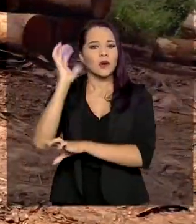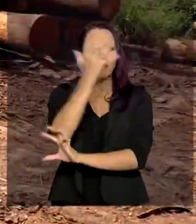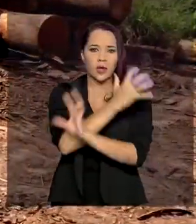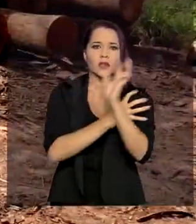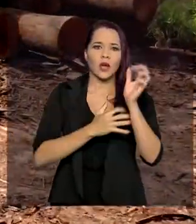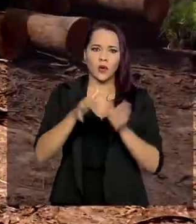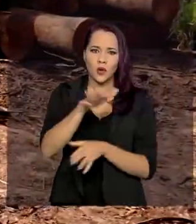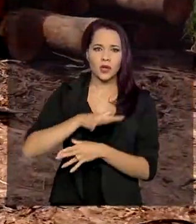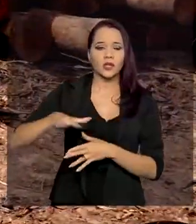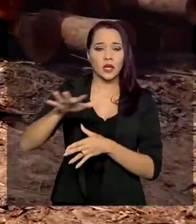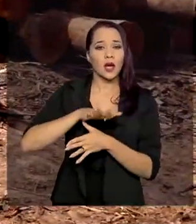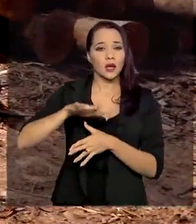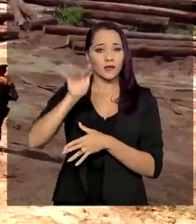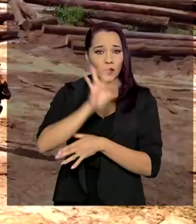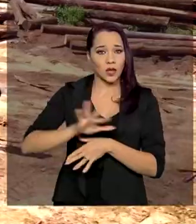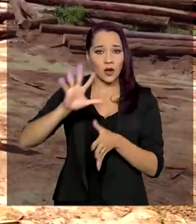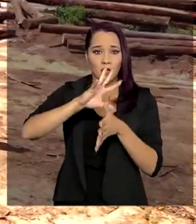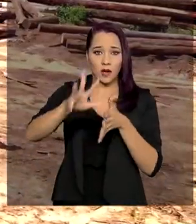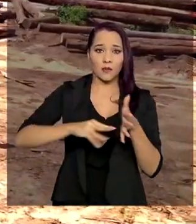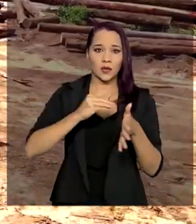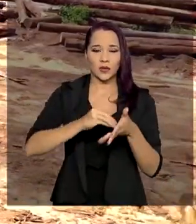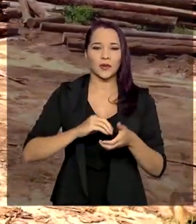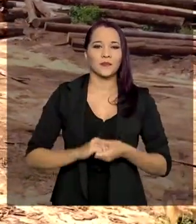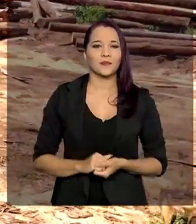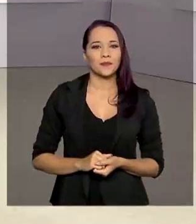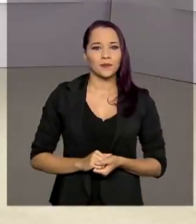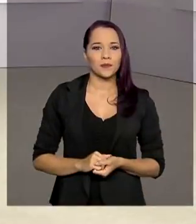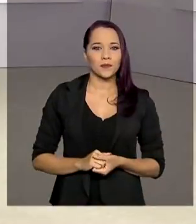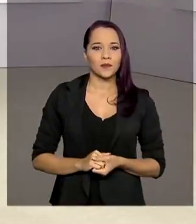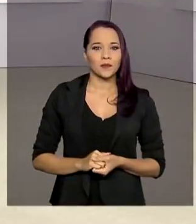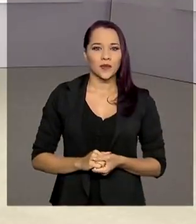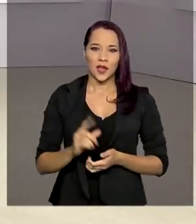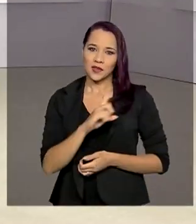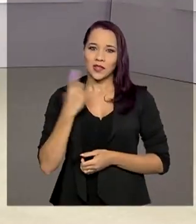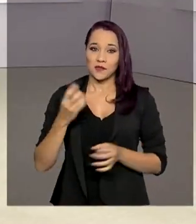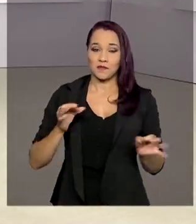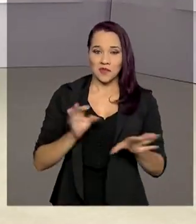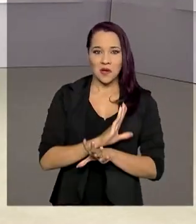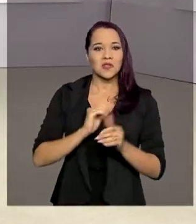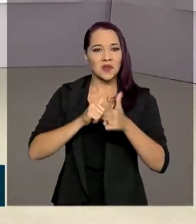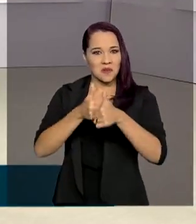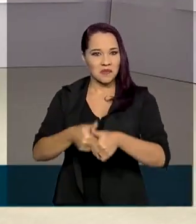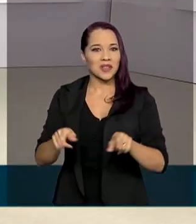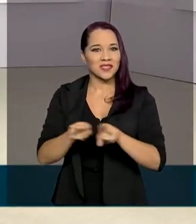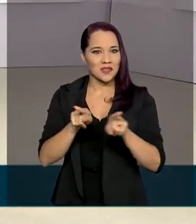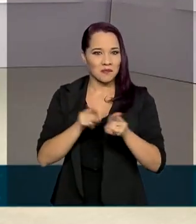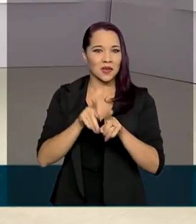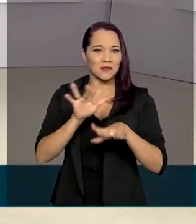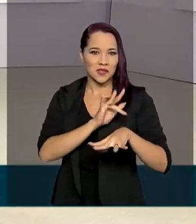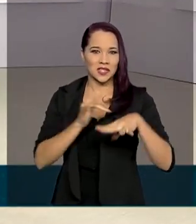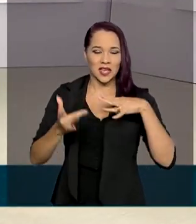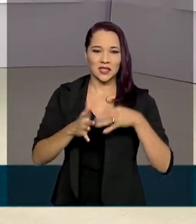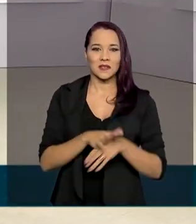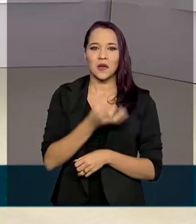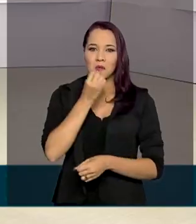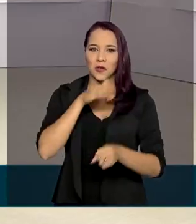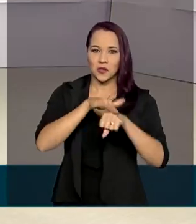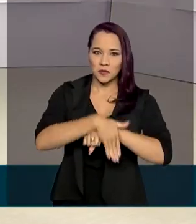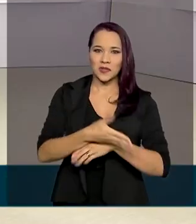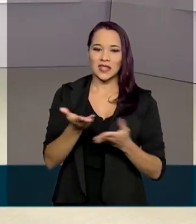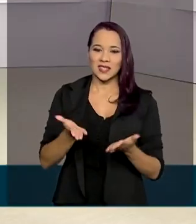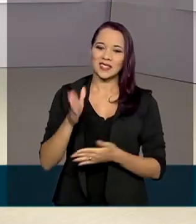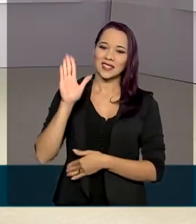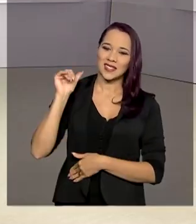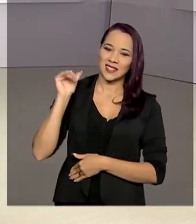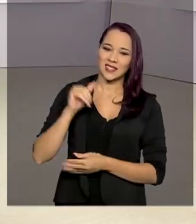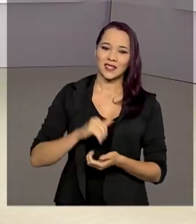e outras áreas federais da Amazônia Legal. A gente fica por aqui. Nos acompanhe também pelas redes sociais. Uma boa noite